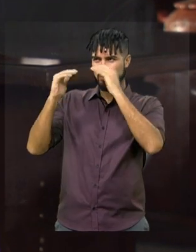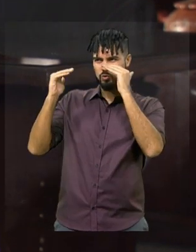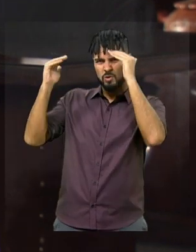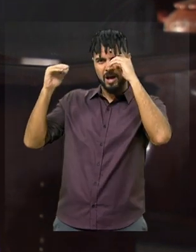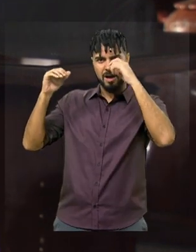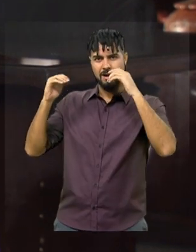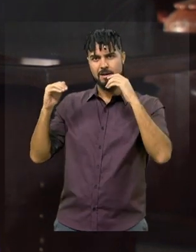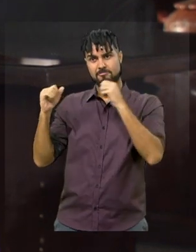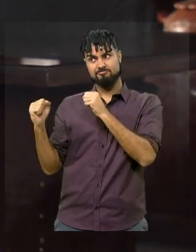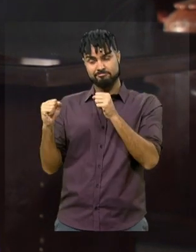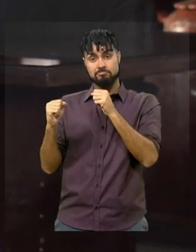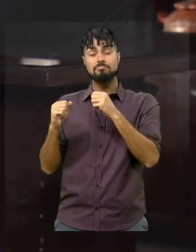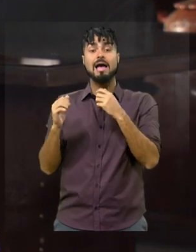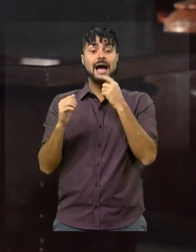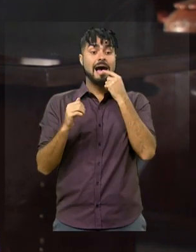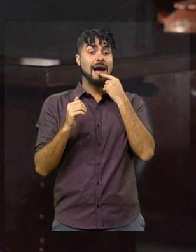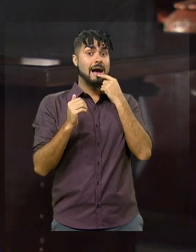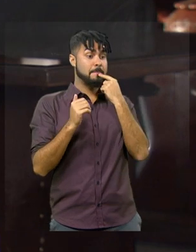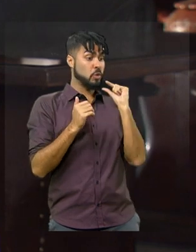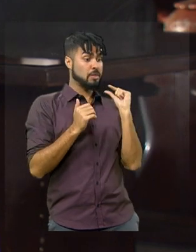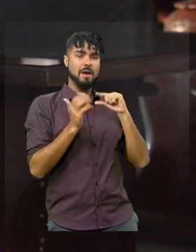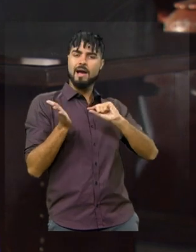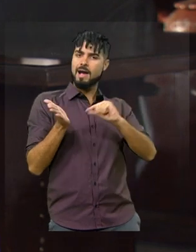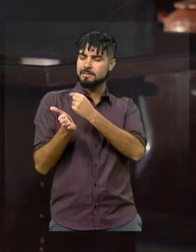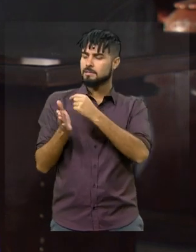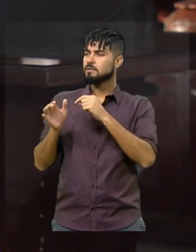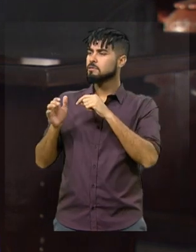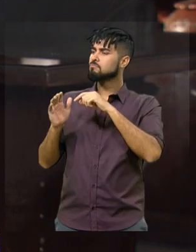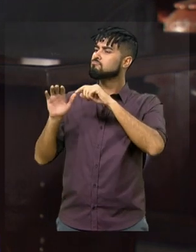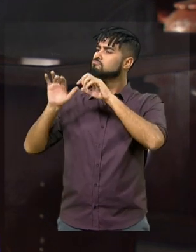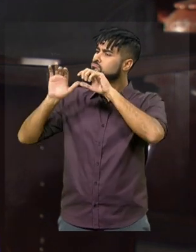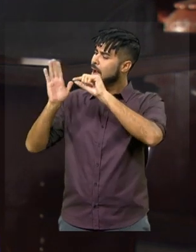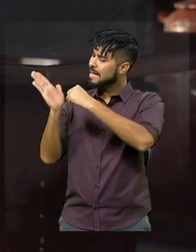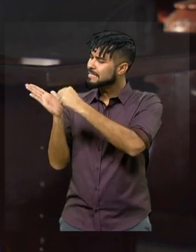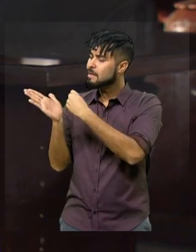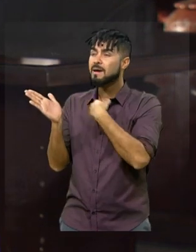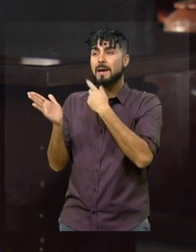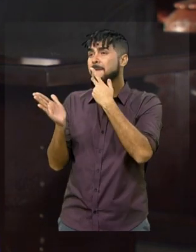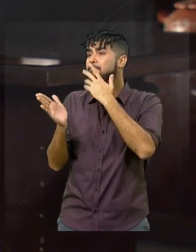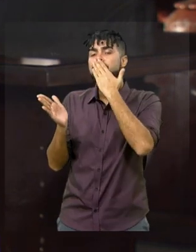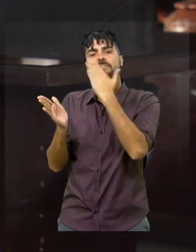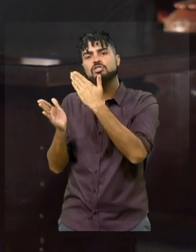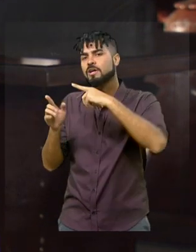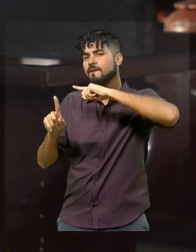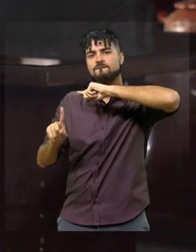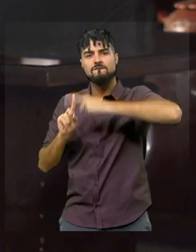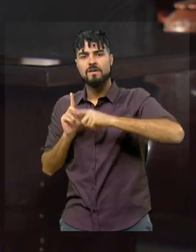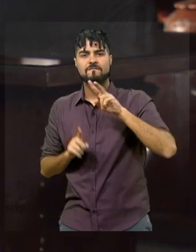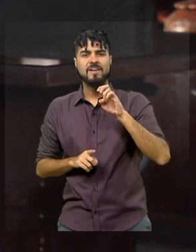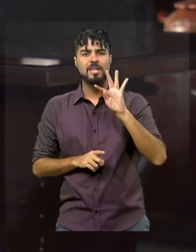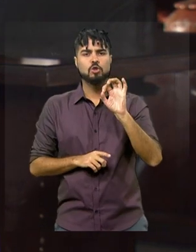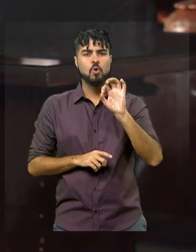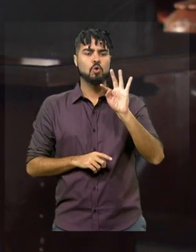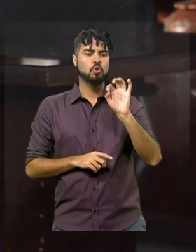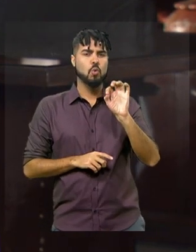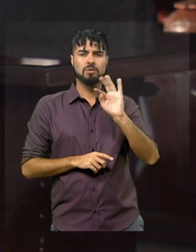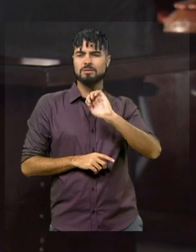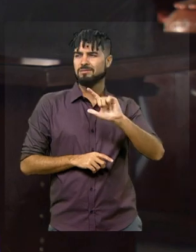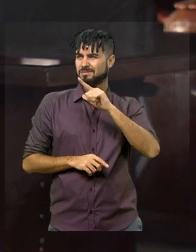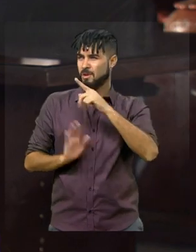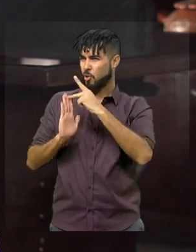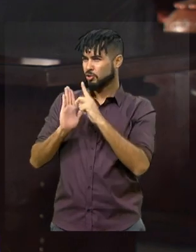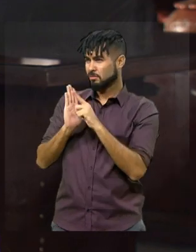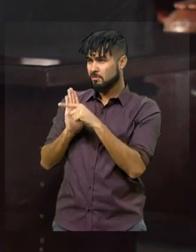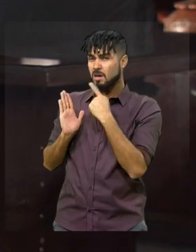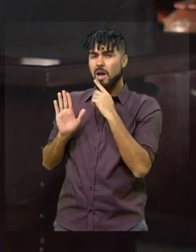um manifesto pedindo o veto total desse projeto. Mas tenho toda a tranquilidade de dizer que acho